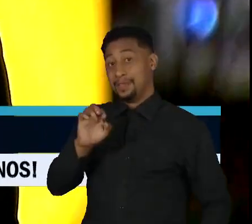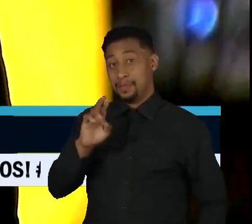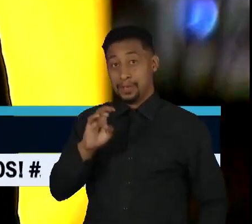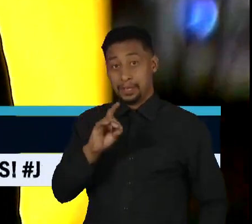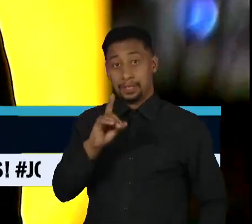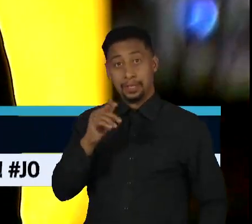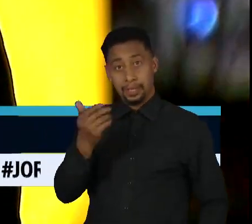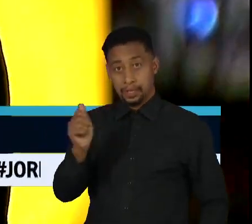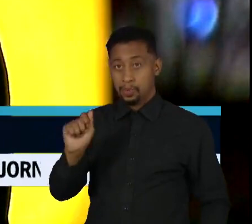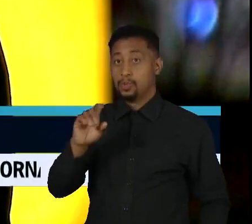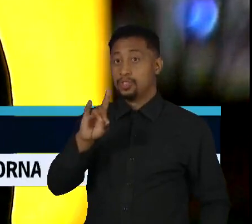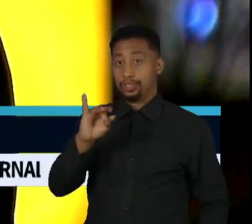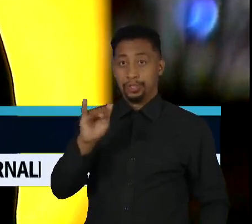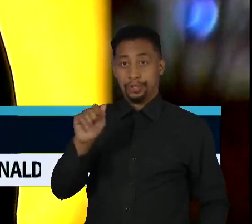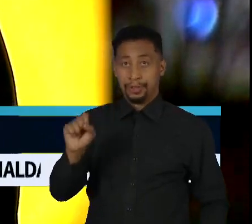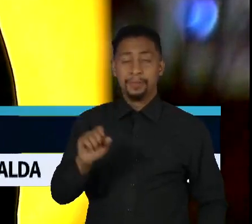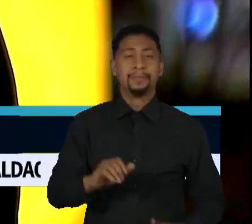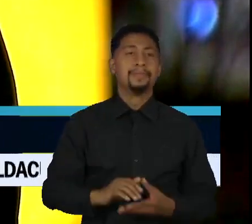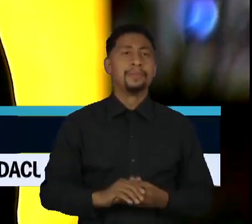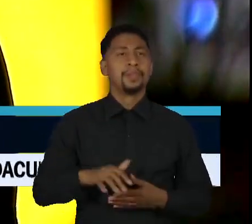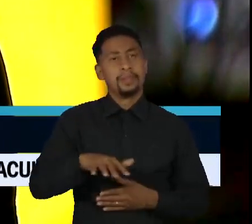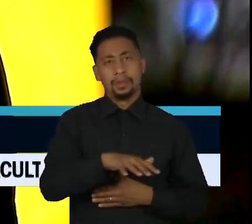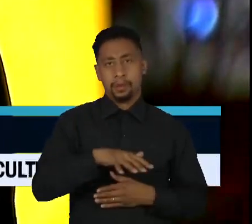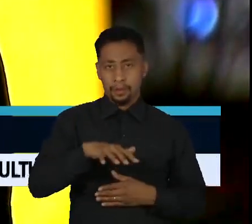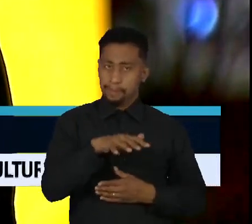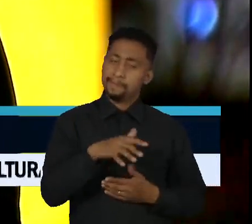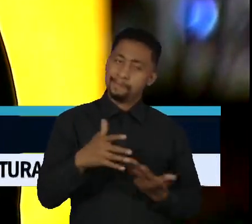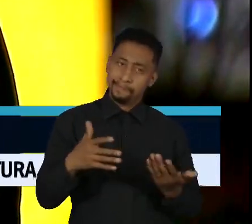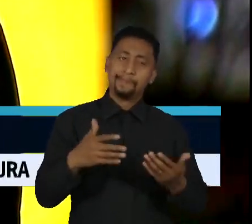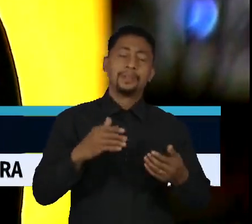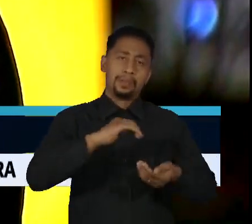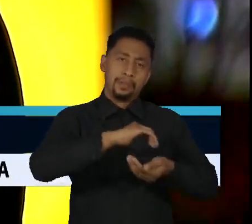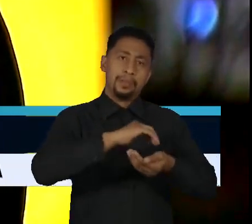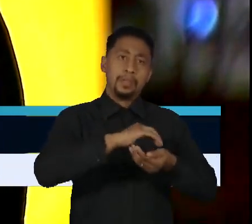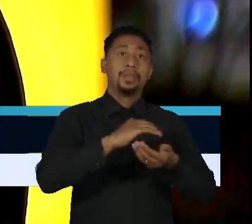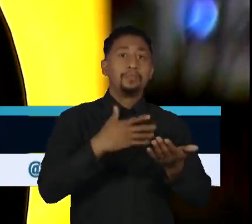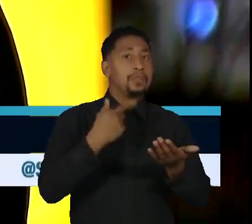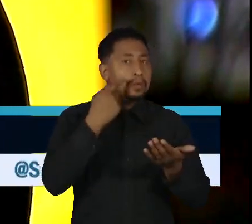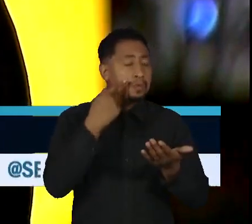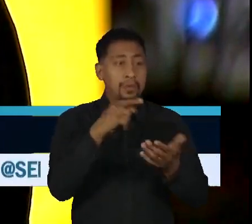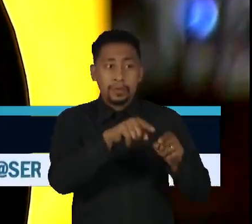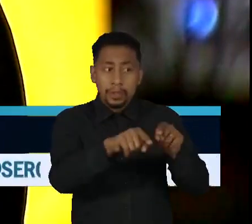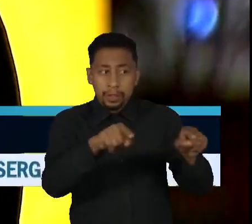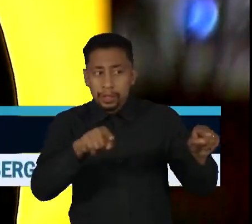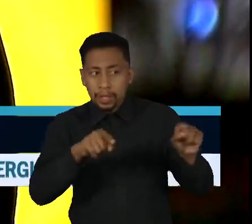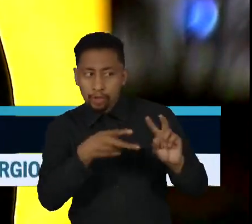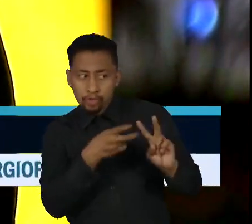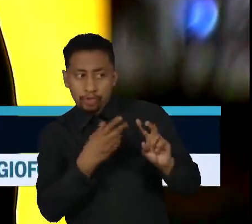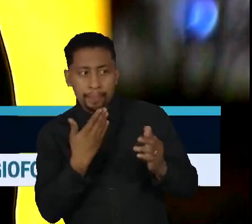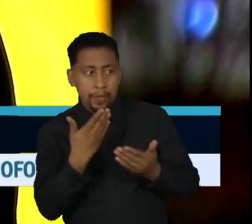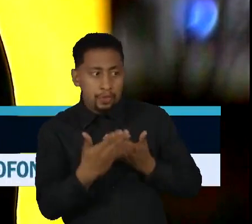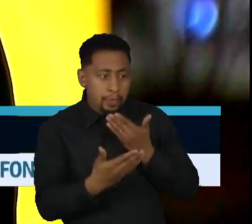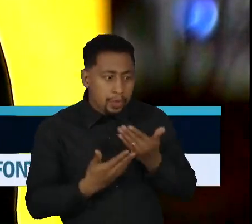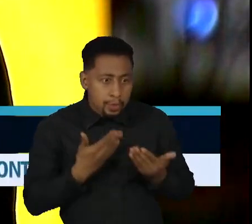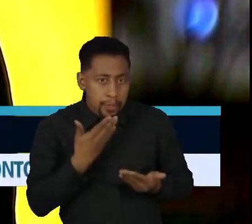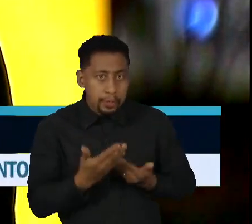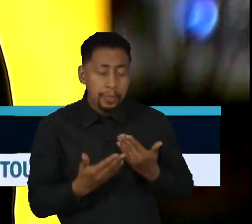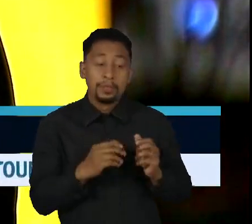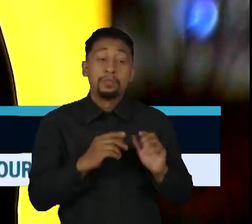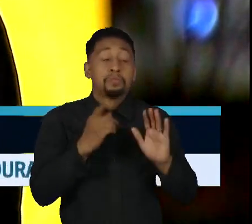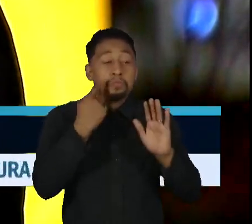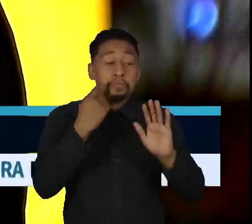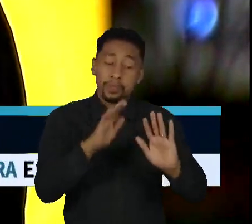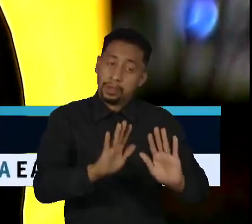Aqui no Supremo, o placar do plenário tem acompanhado o pedido dos indígenas. Só o ministro Cássio Nunes